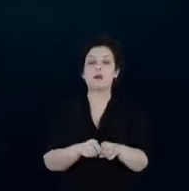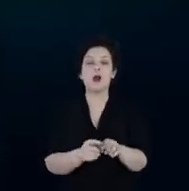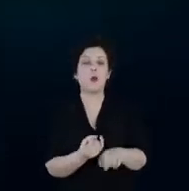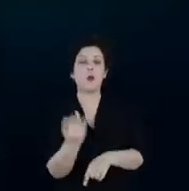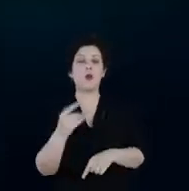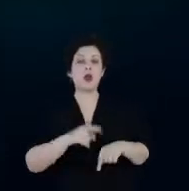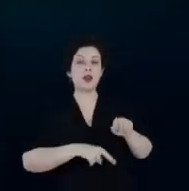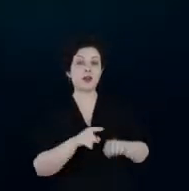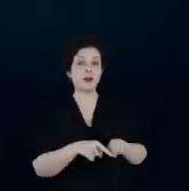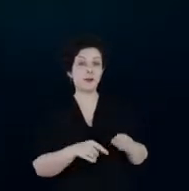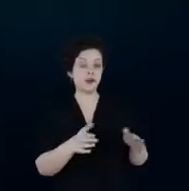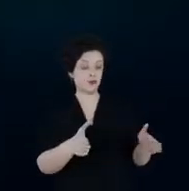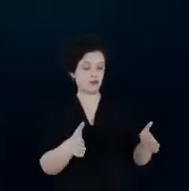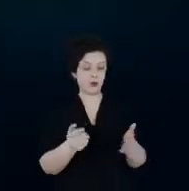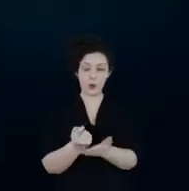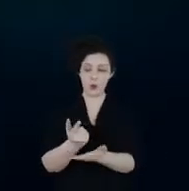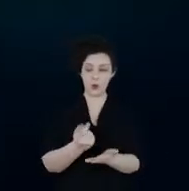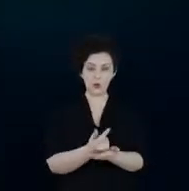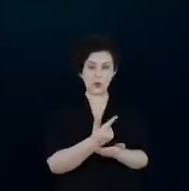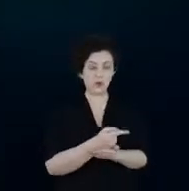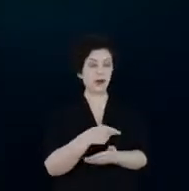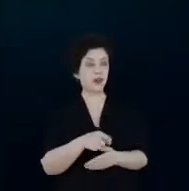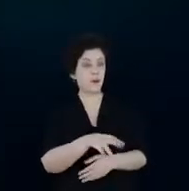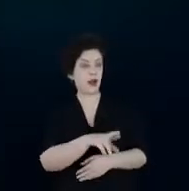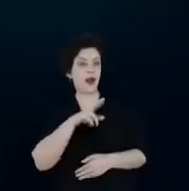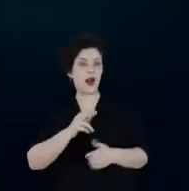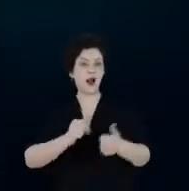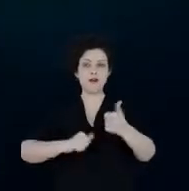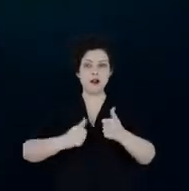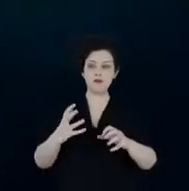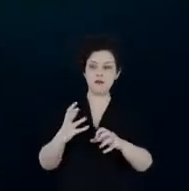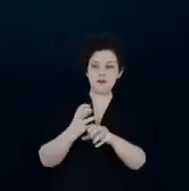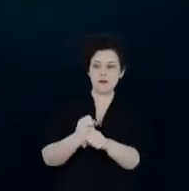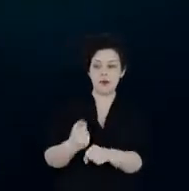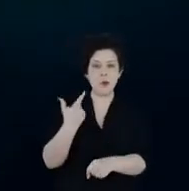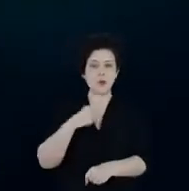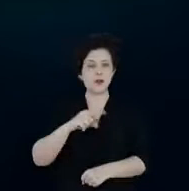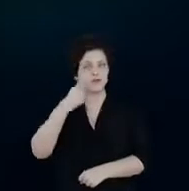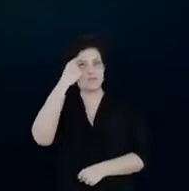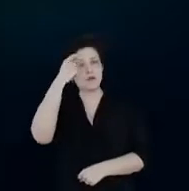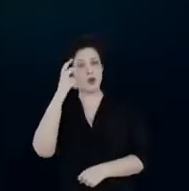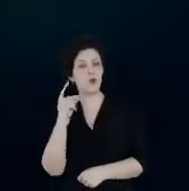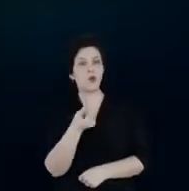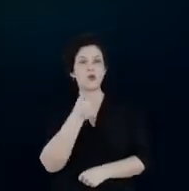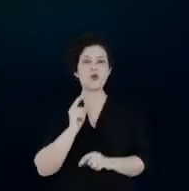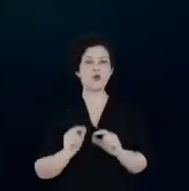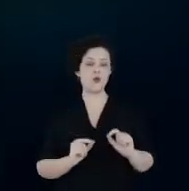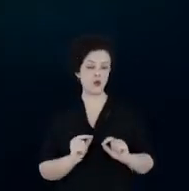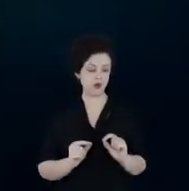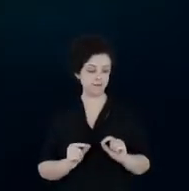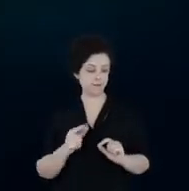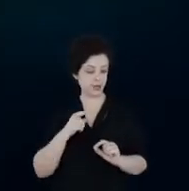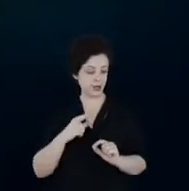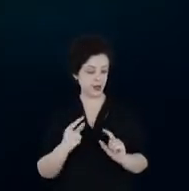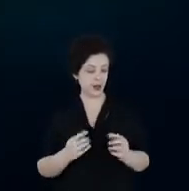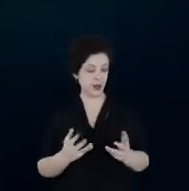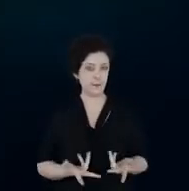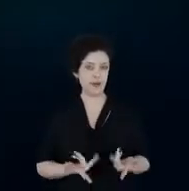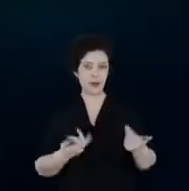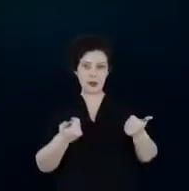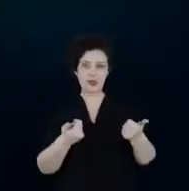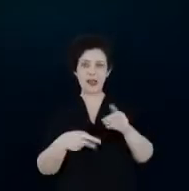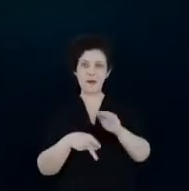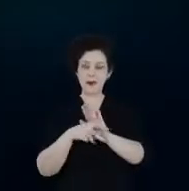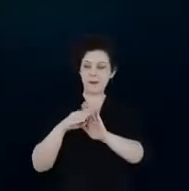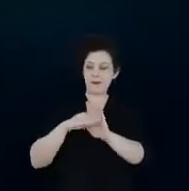E, com base nesse resultado dessa avaliação, a gente pretende fazer, trazer melhorias para o programa,